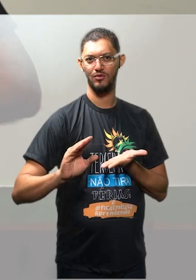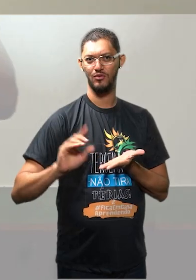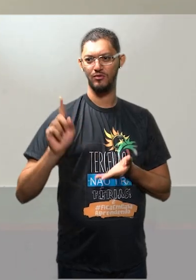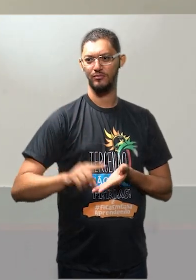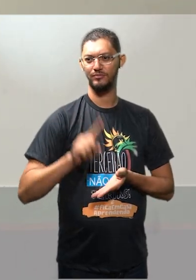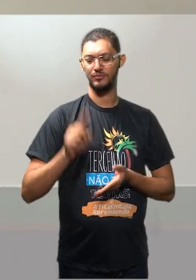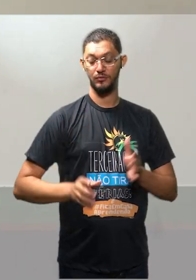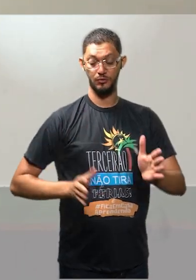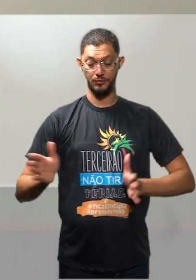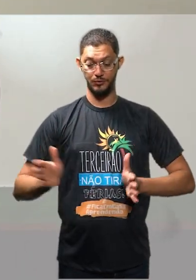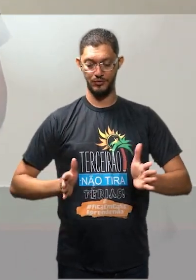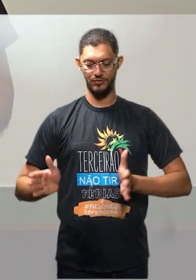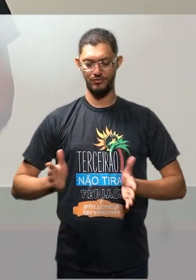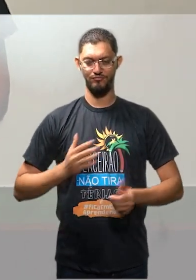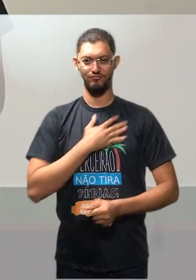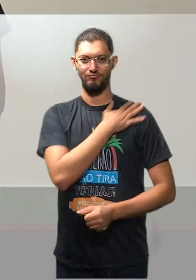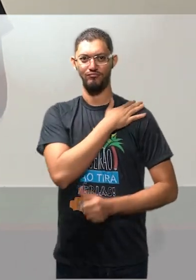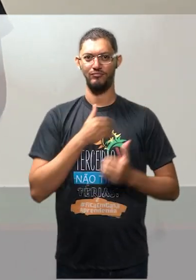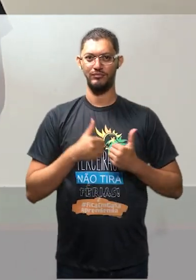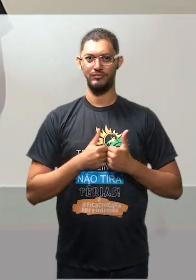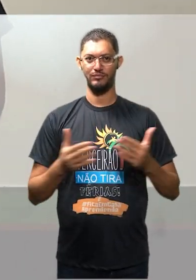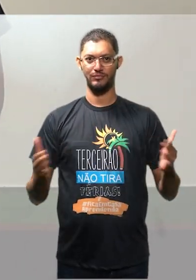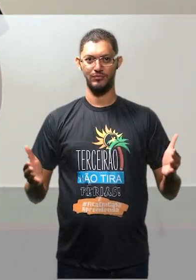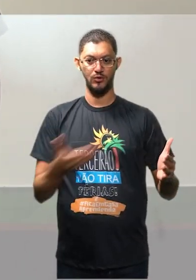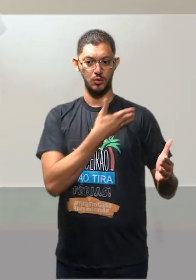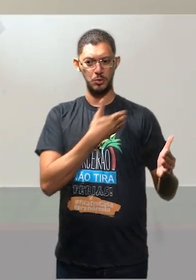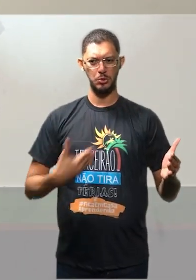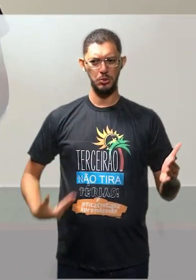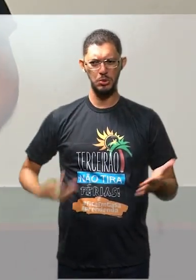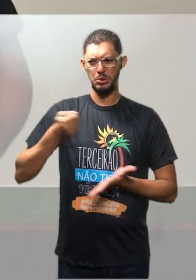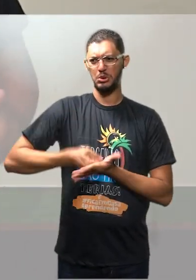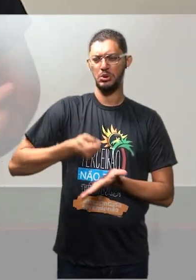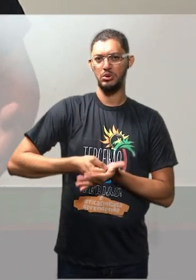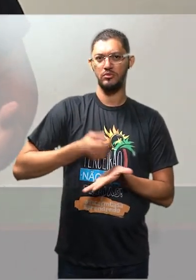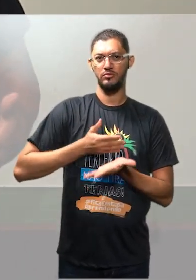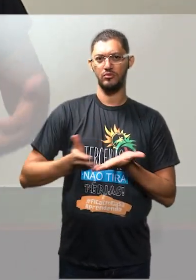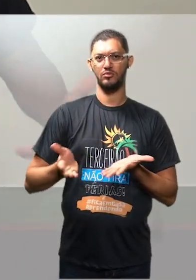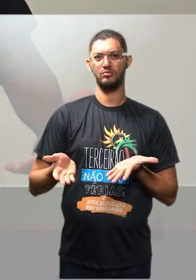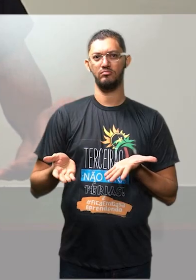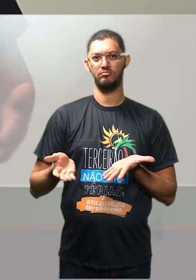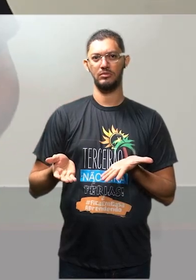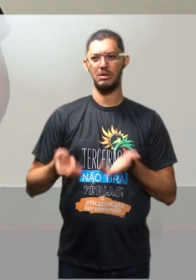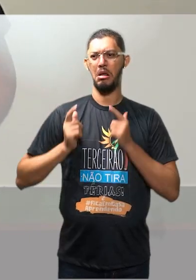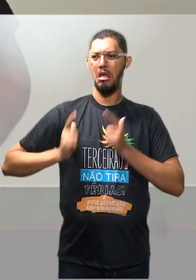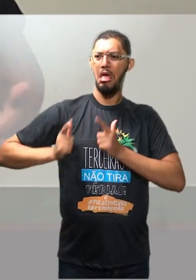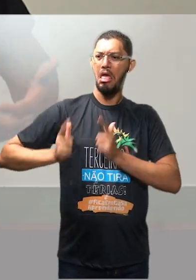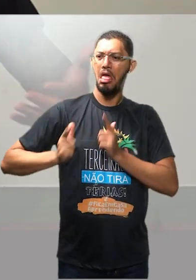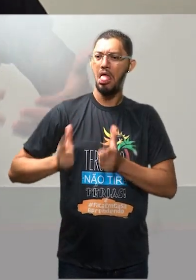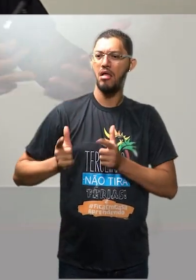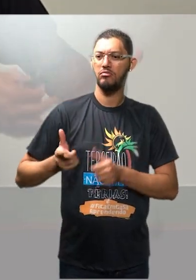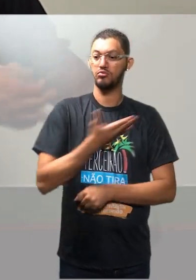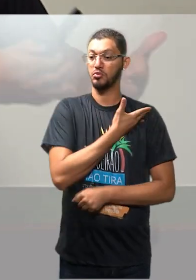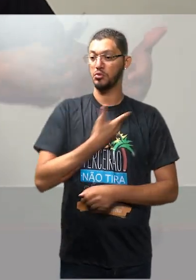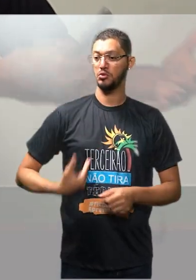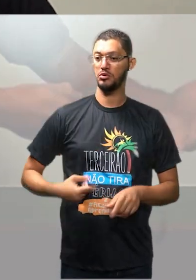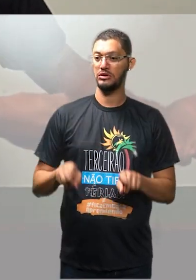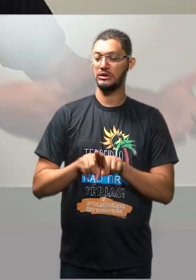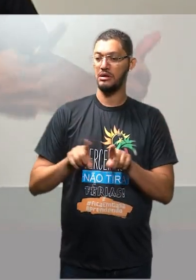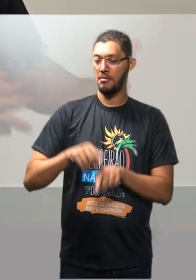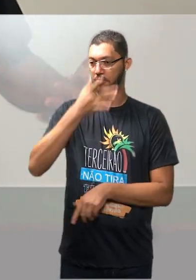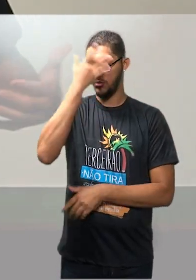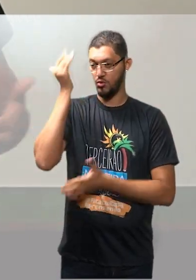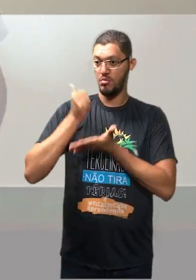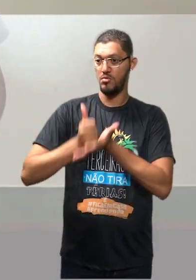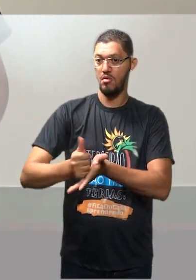como o regime estava abrindo, a direita radical começa a se revoltar contra o próprio governo e contra militantes